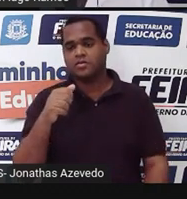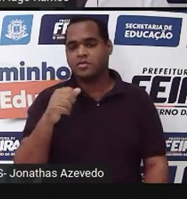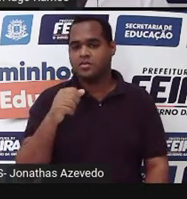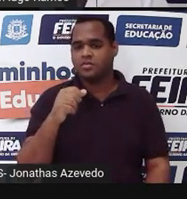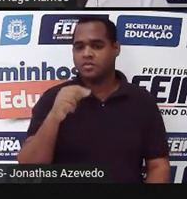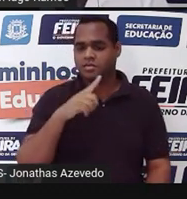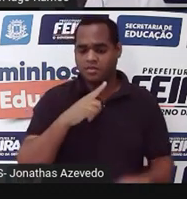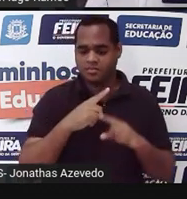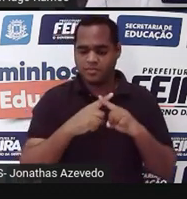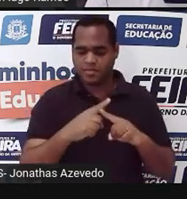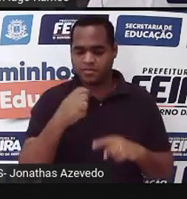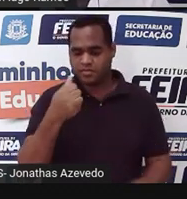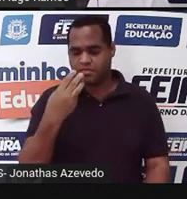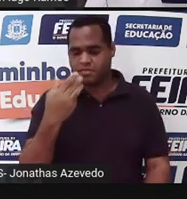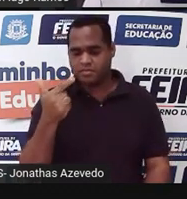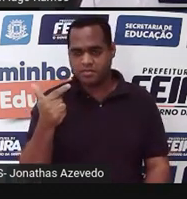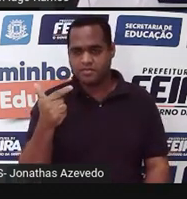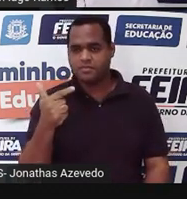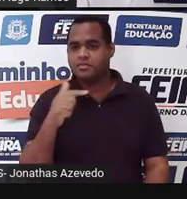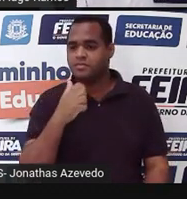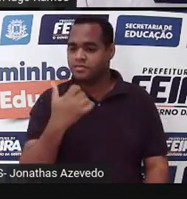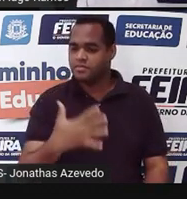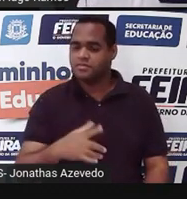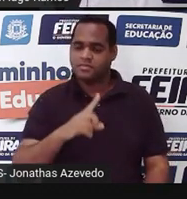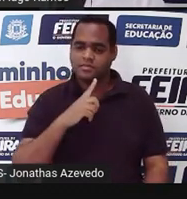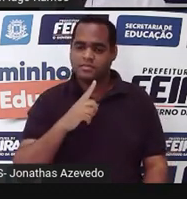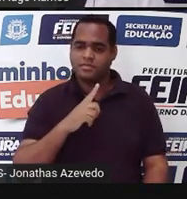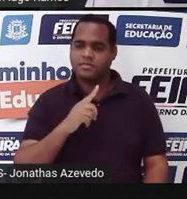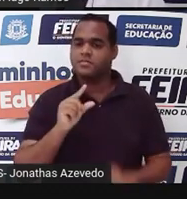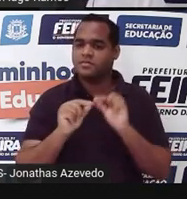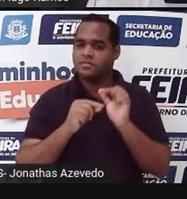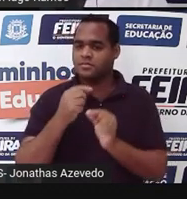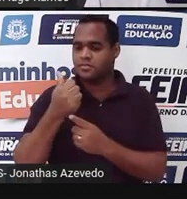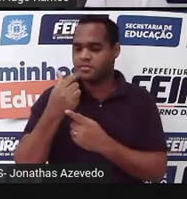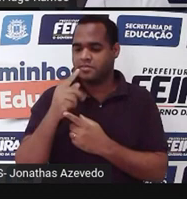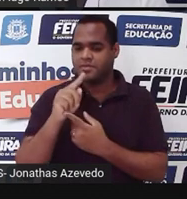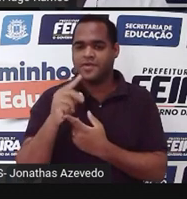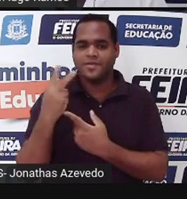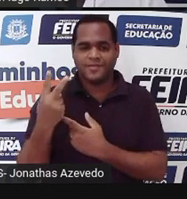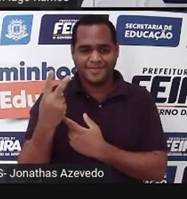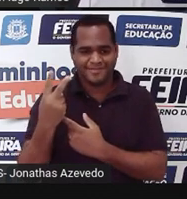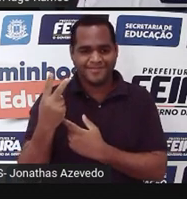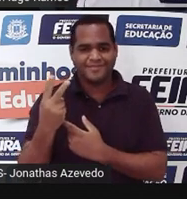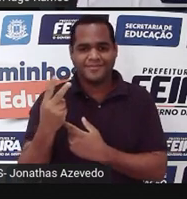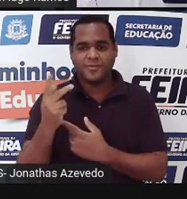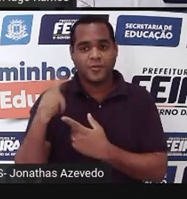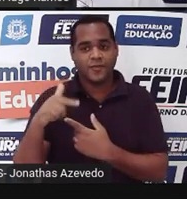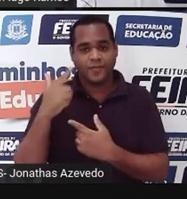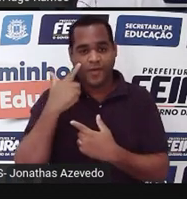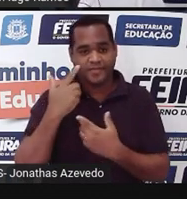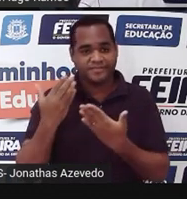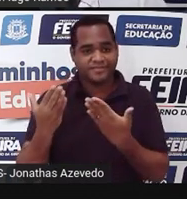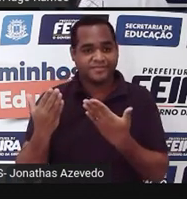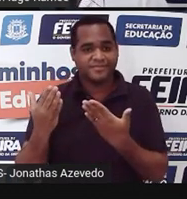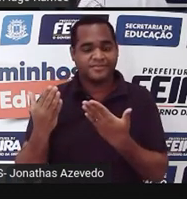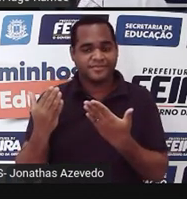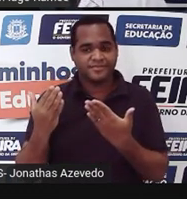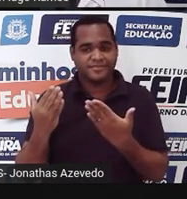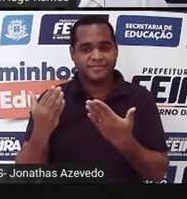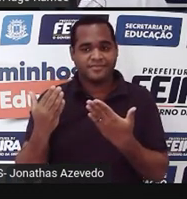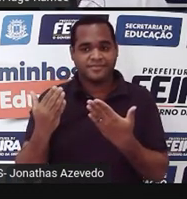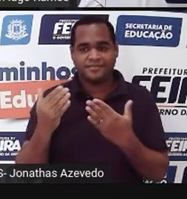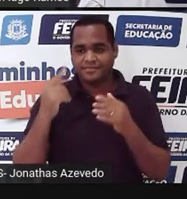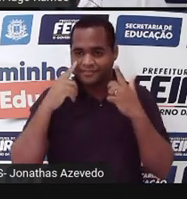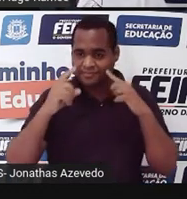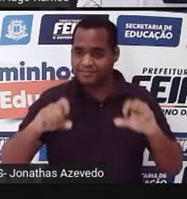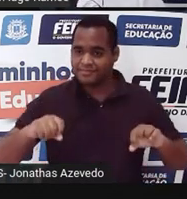132. O resultado é 13,2. Tá bom? Eu vou repetir o que foi feito. Na